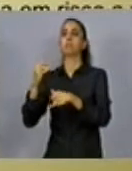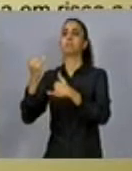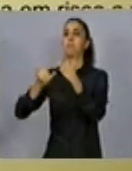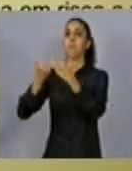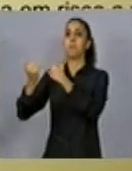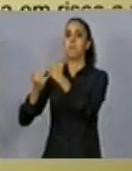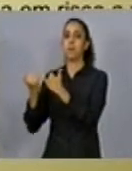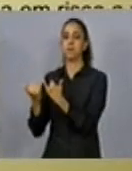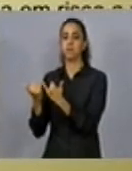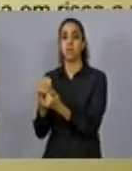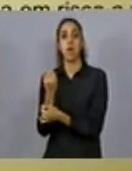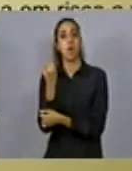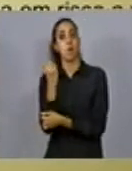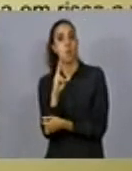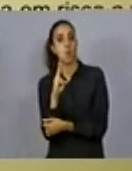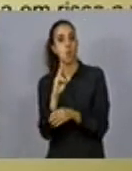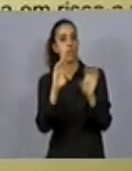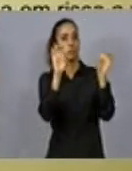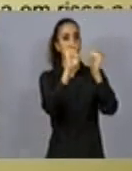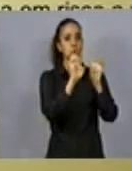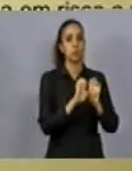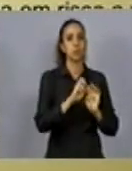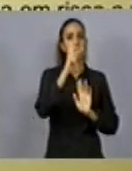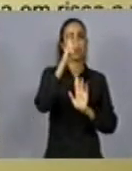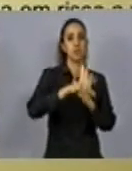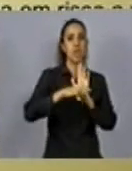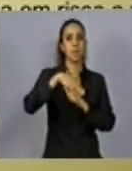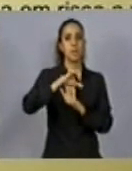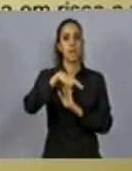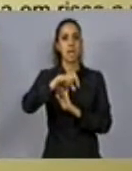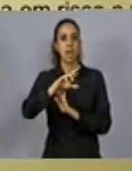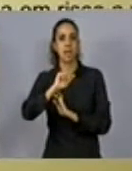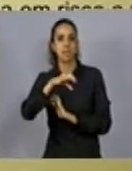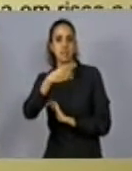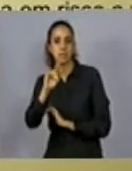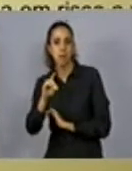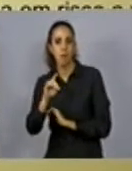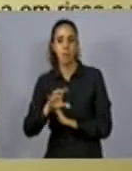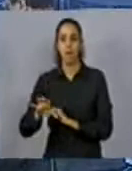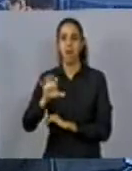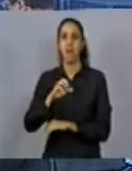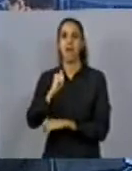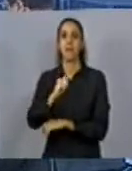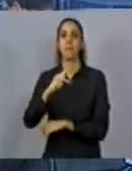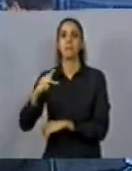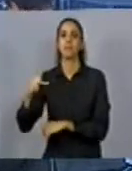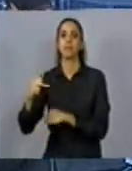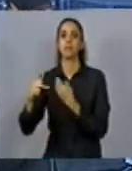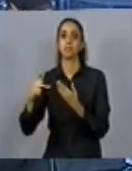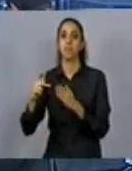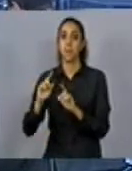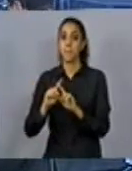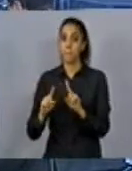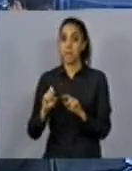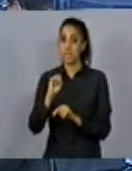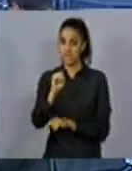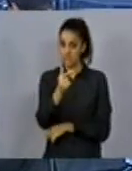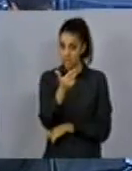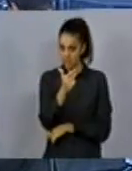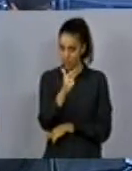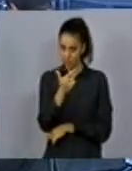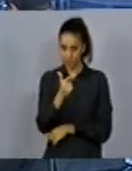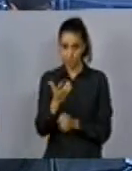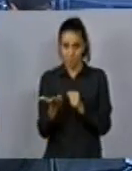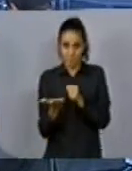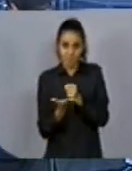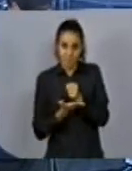estruturas e projetos de mineração nas áreas de preservação permanente, sem que você tenha antes o esgotamento